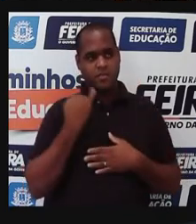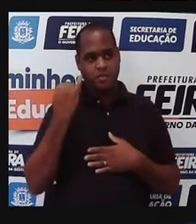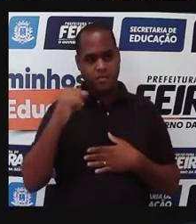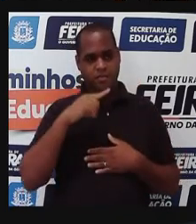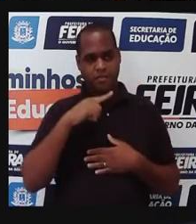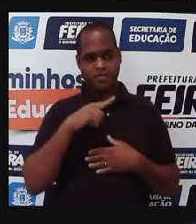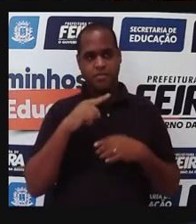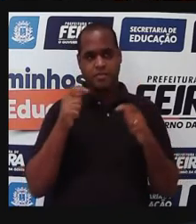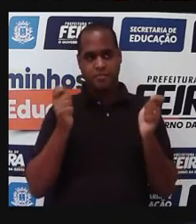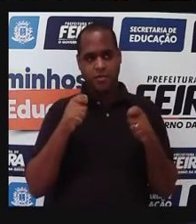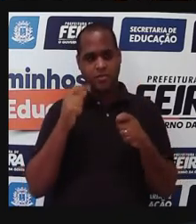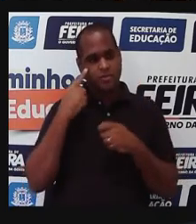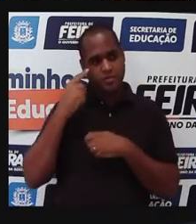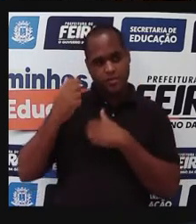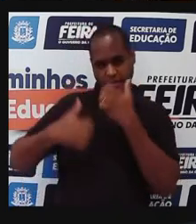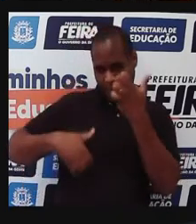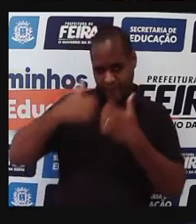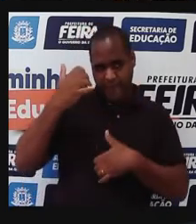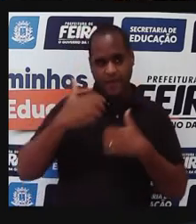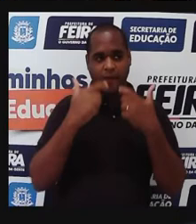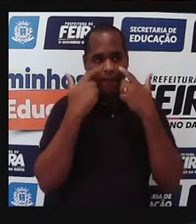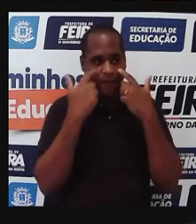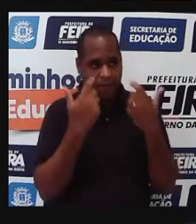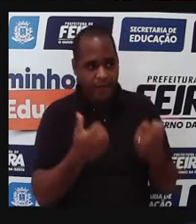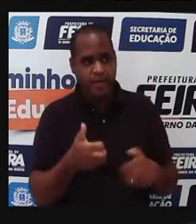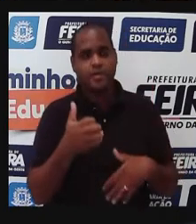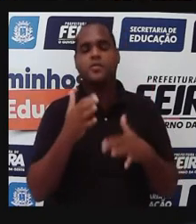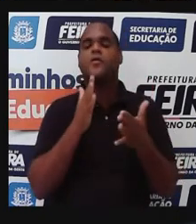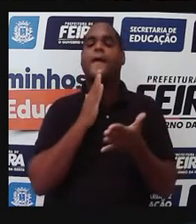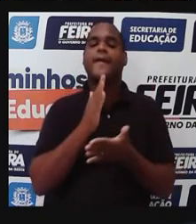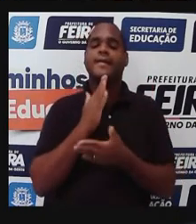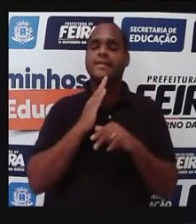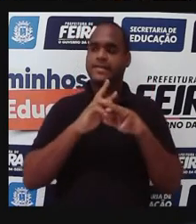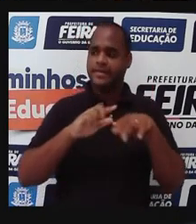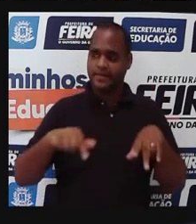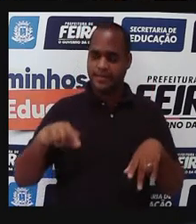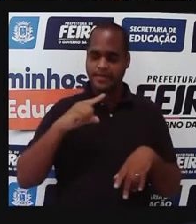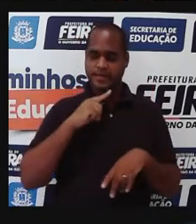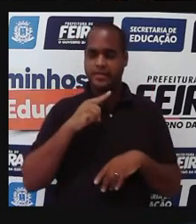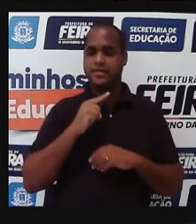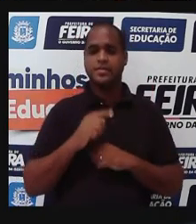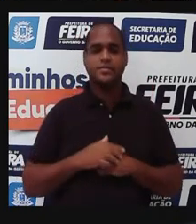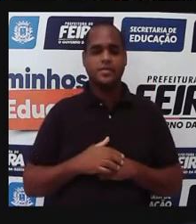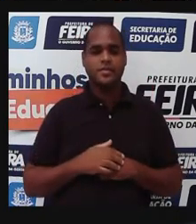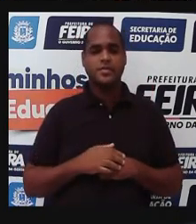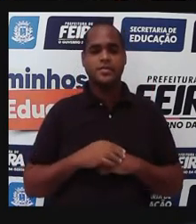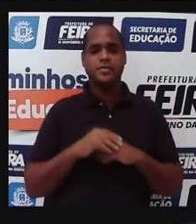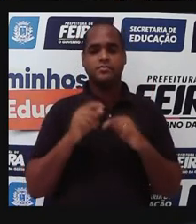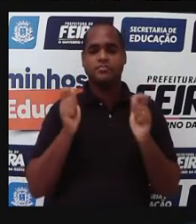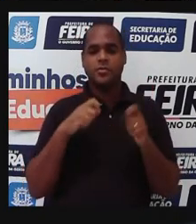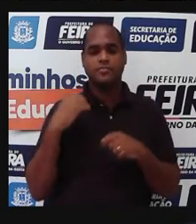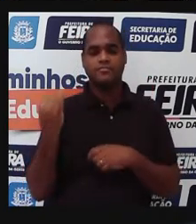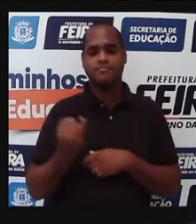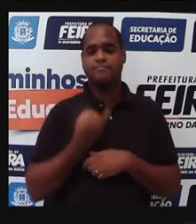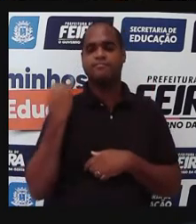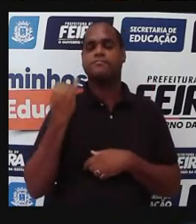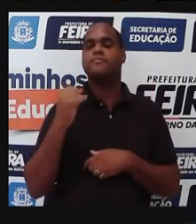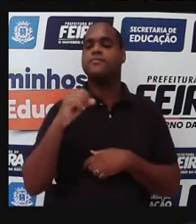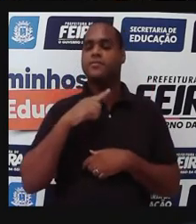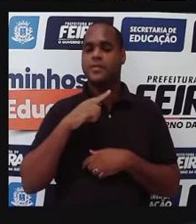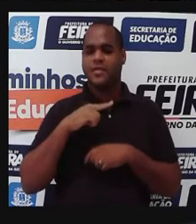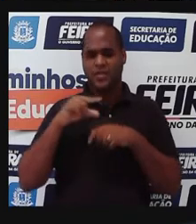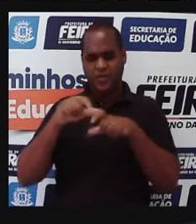de nós reverenciarmos, de nós olharmos e reconhecermos, né, o quão fundamental esses